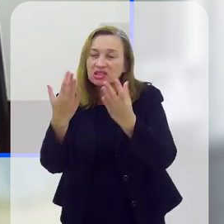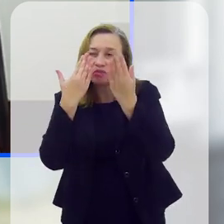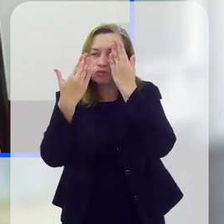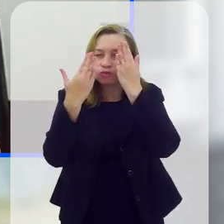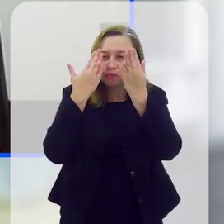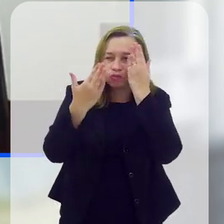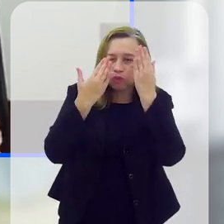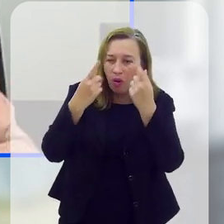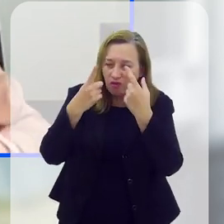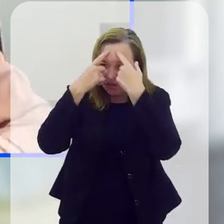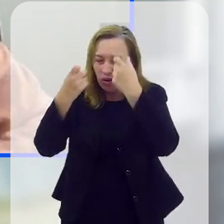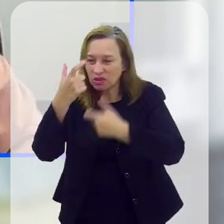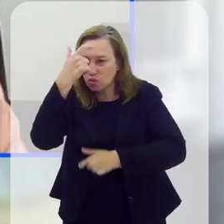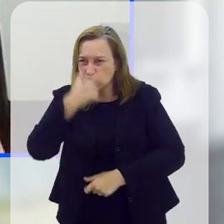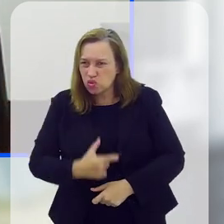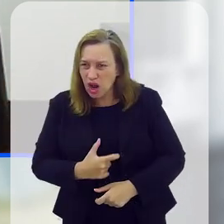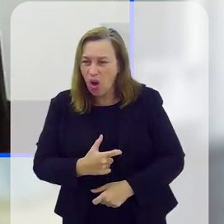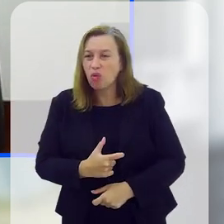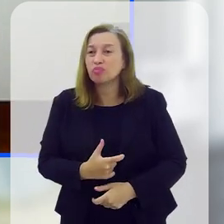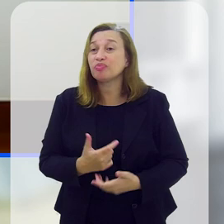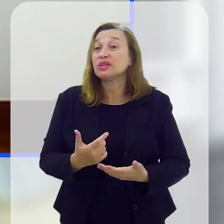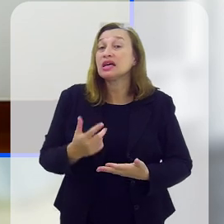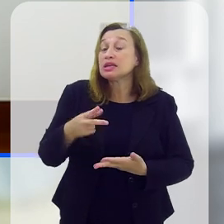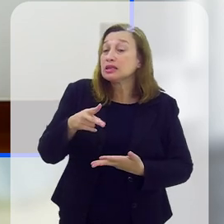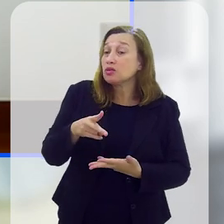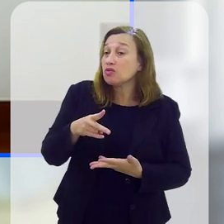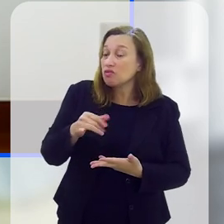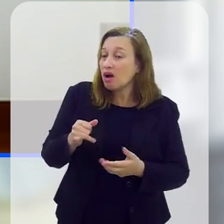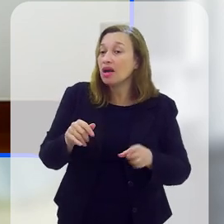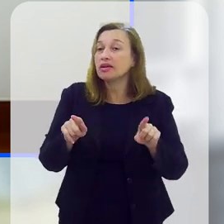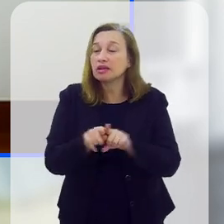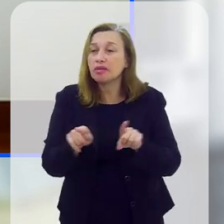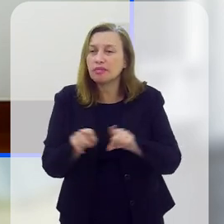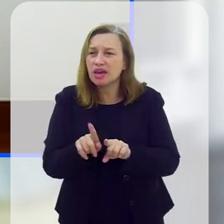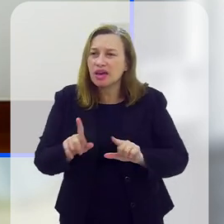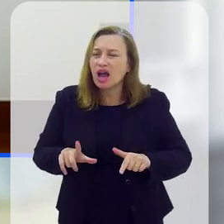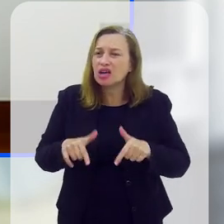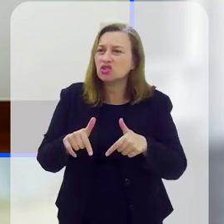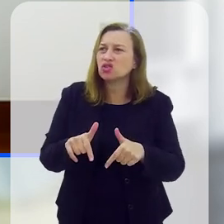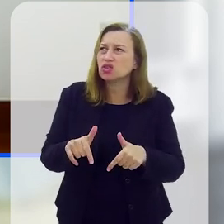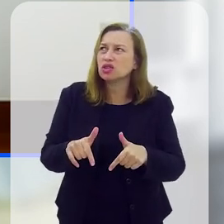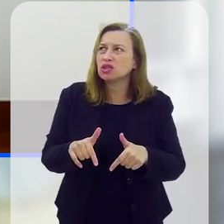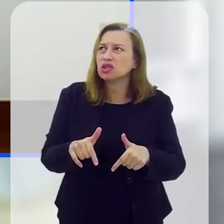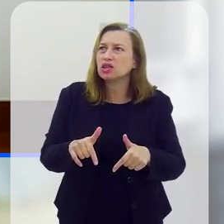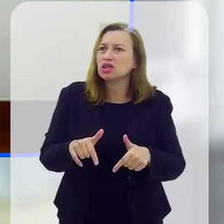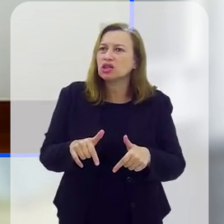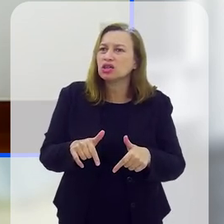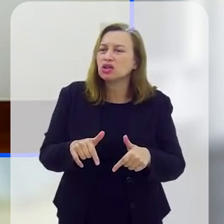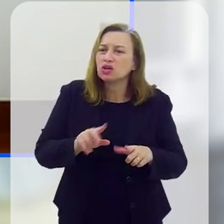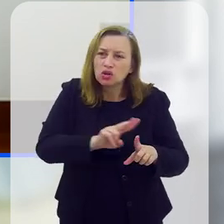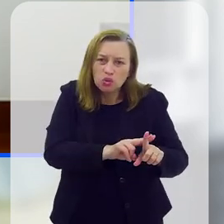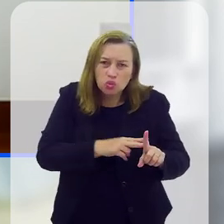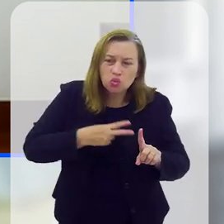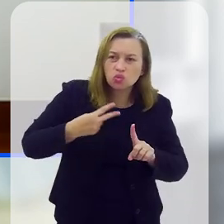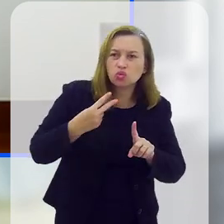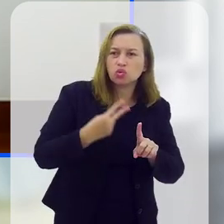psicológica, uma violência moral. Então, na verdade, ele vai demandar também, né?